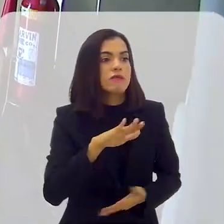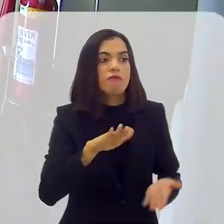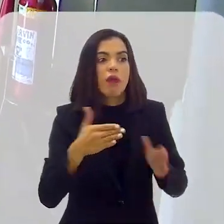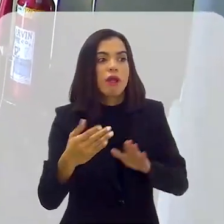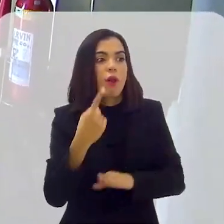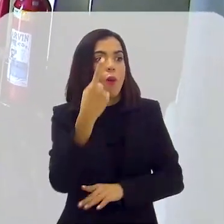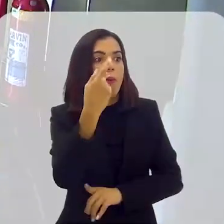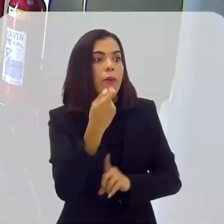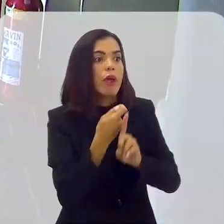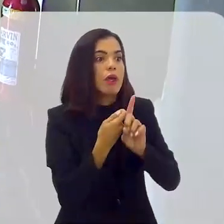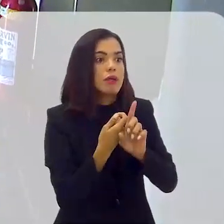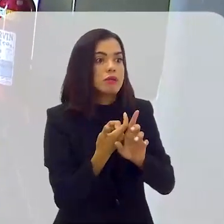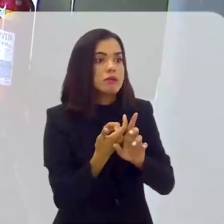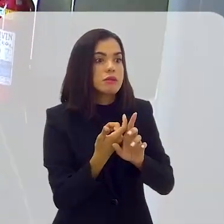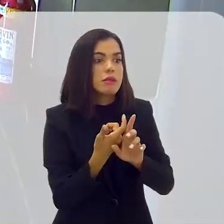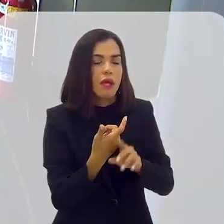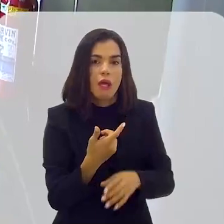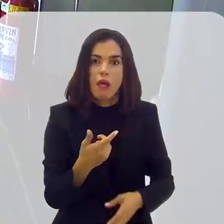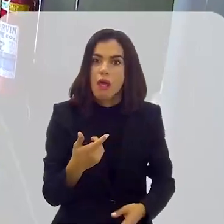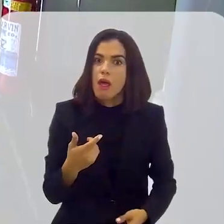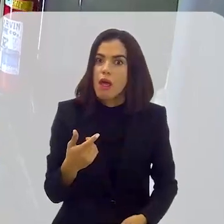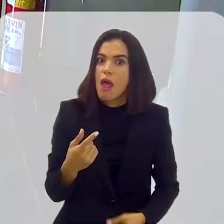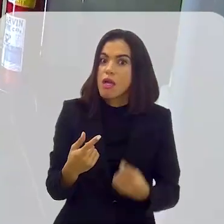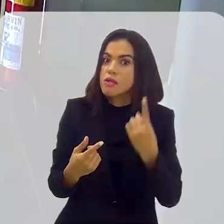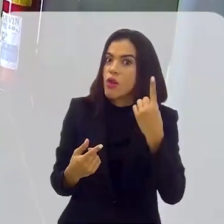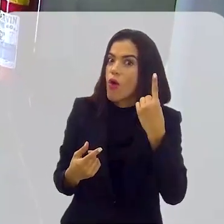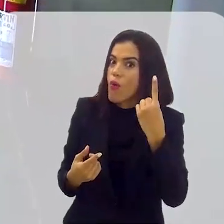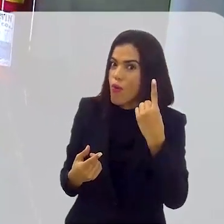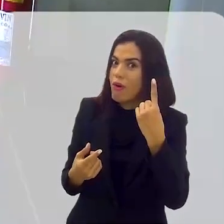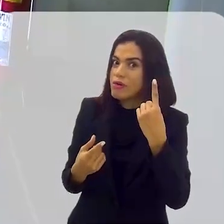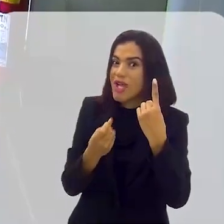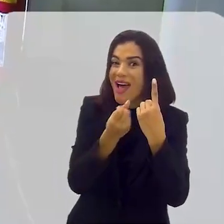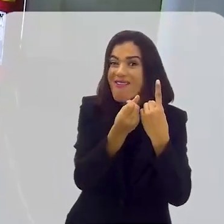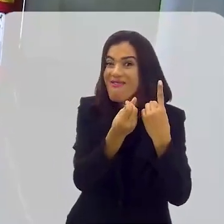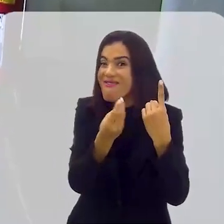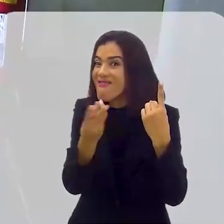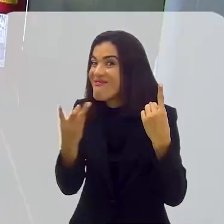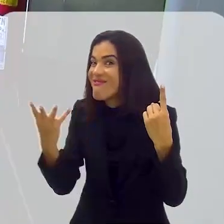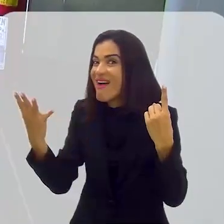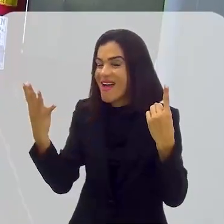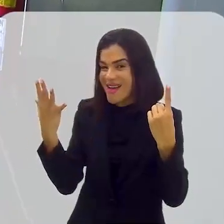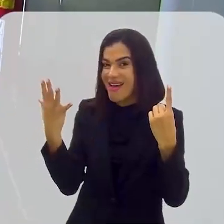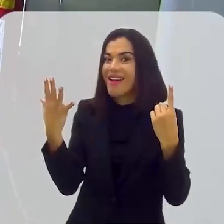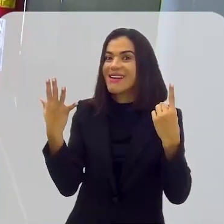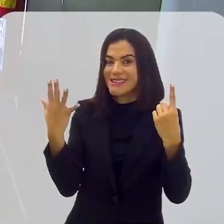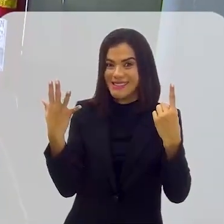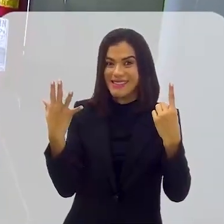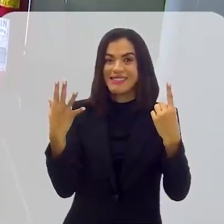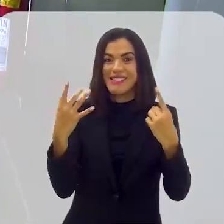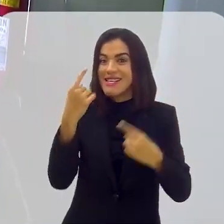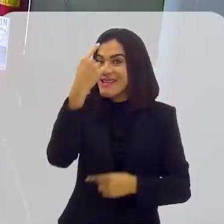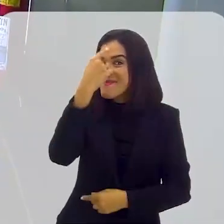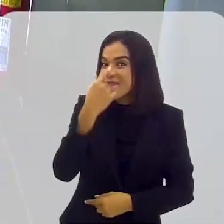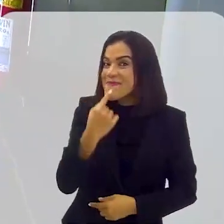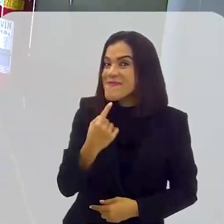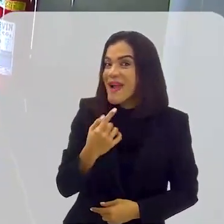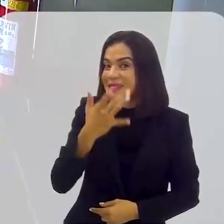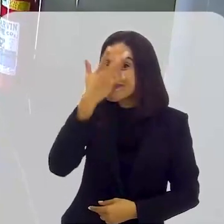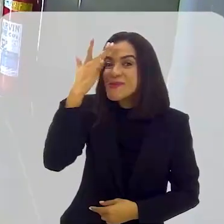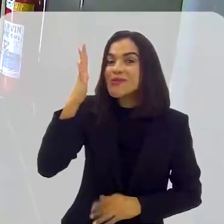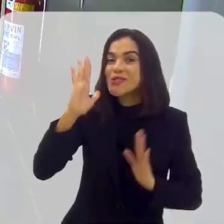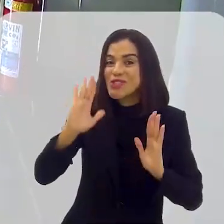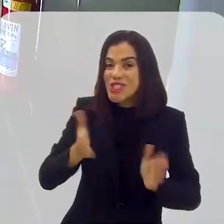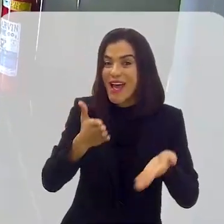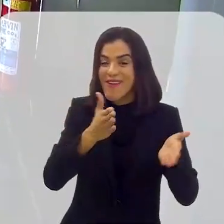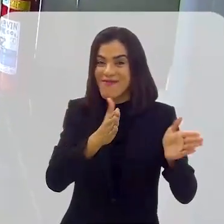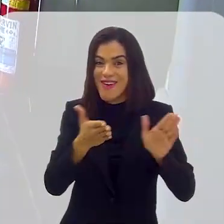faleceu há um mês. Gente, isso é só um caos. Eu já vi outras imagens de